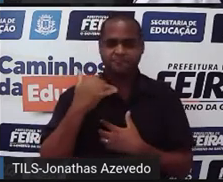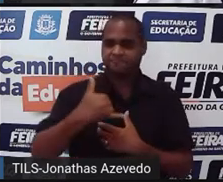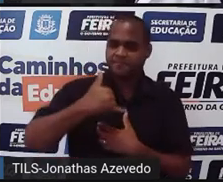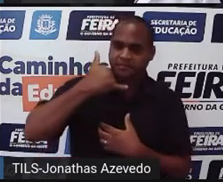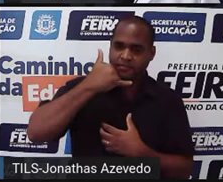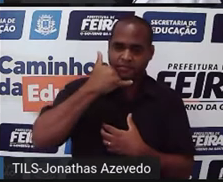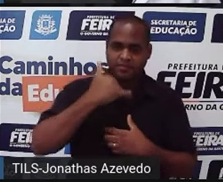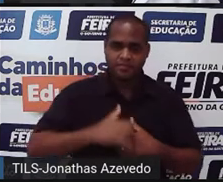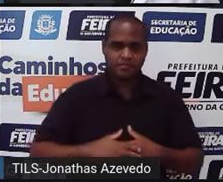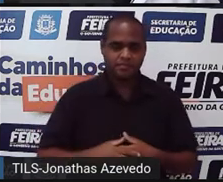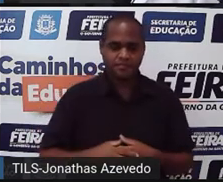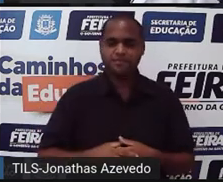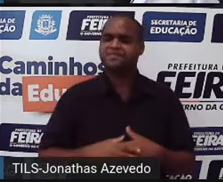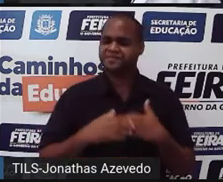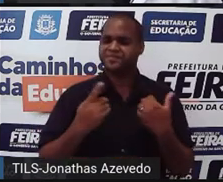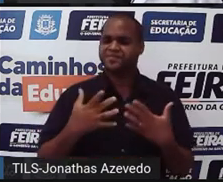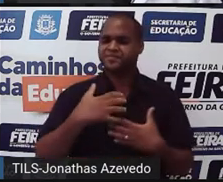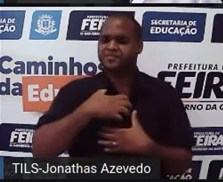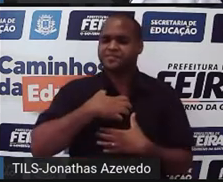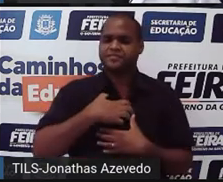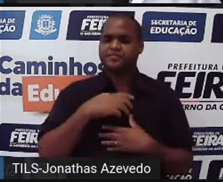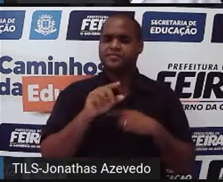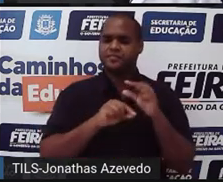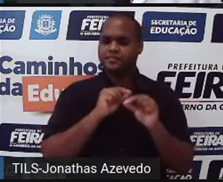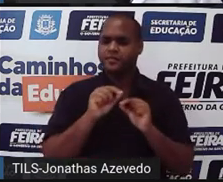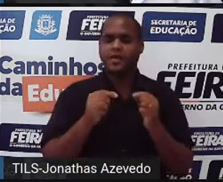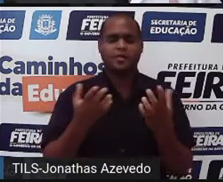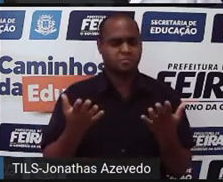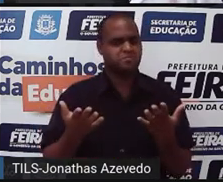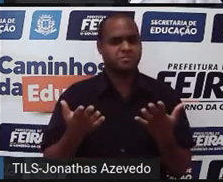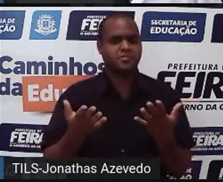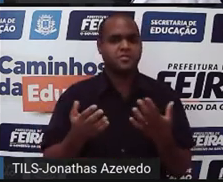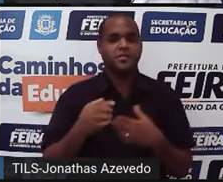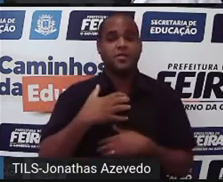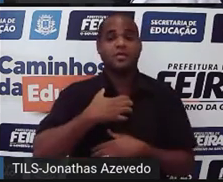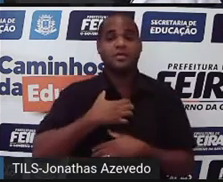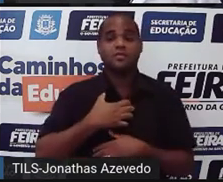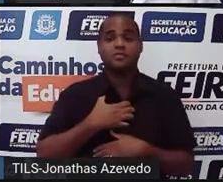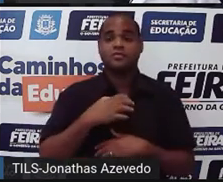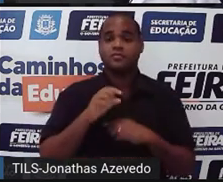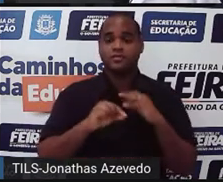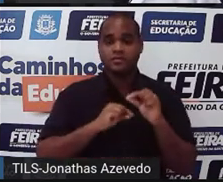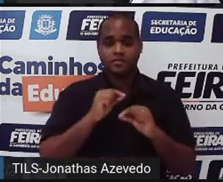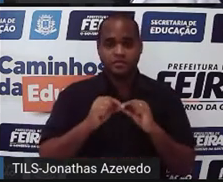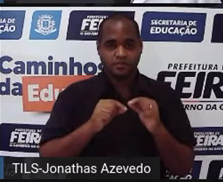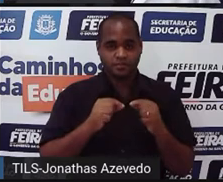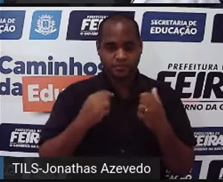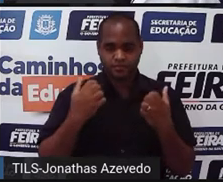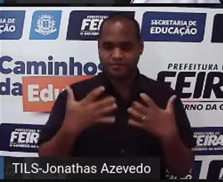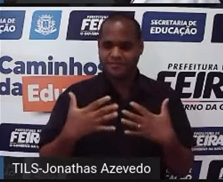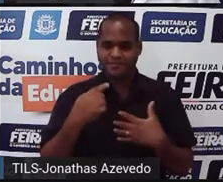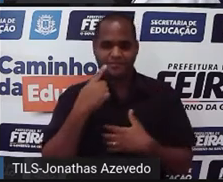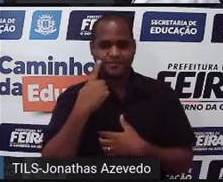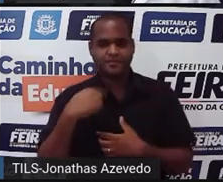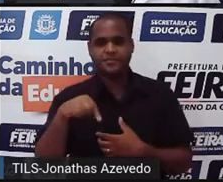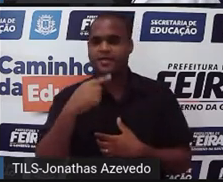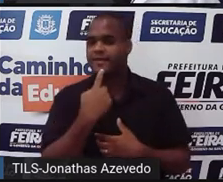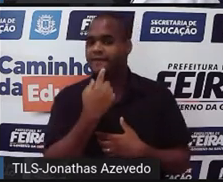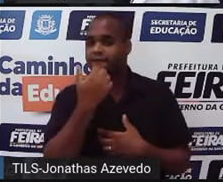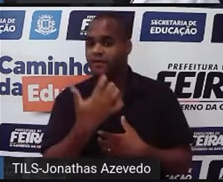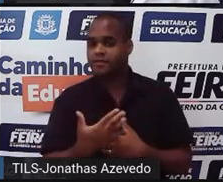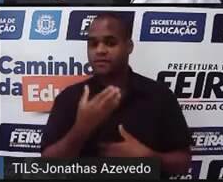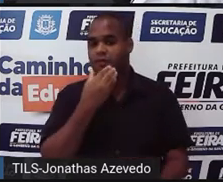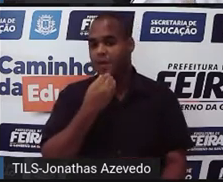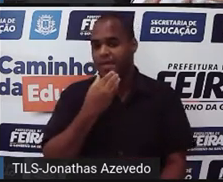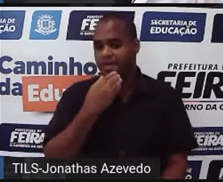Então esse é o sentido dessa frase, certo? Vou repetir. O sentido dessa frase é como se nós estivéssemos falando com